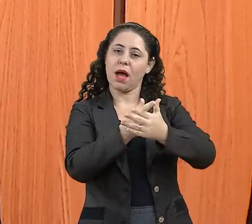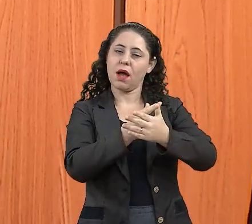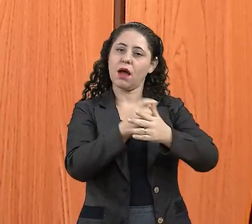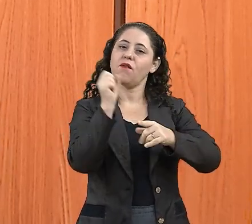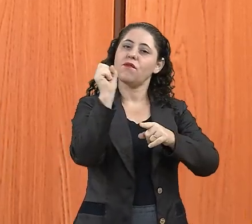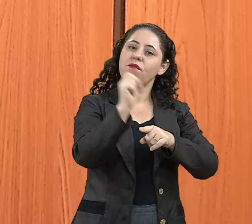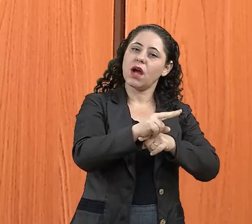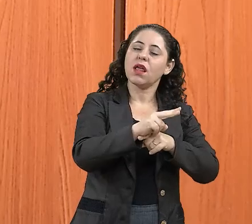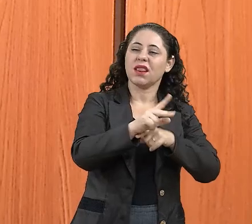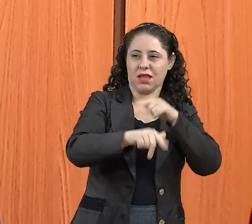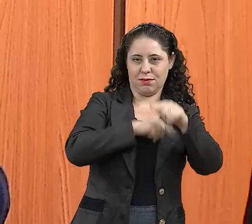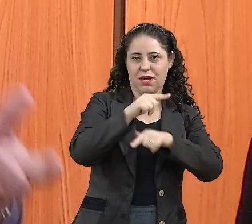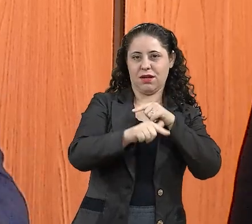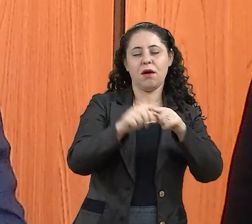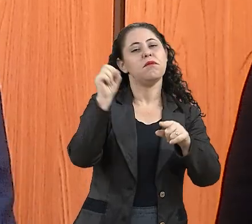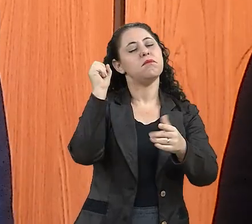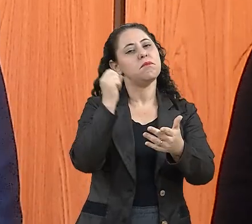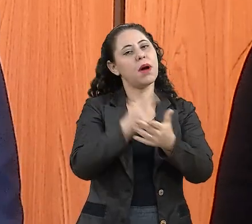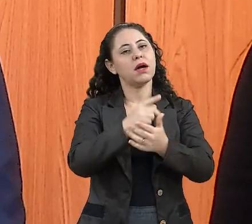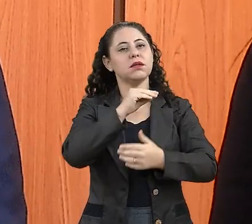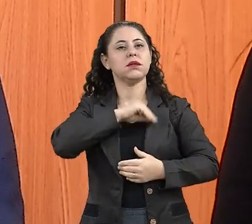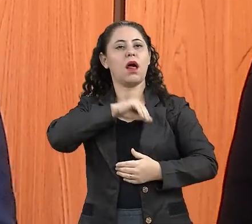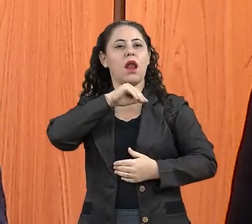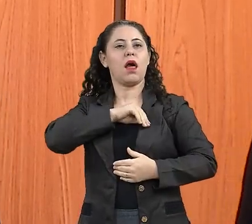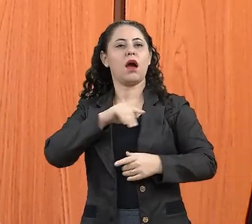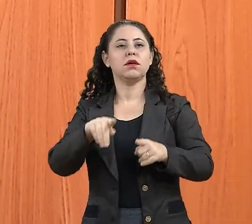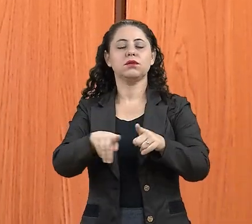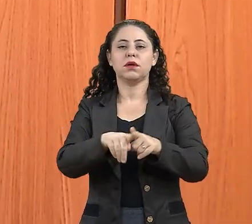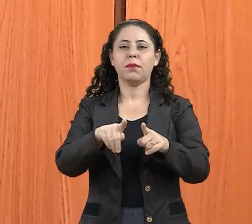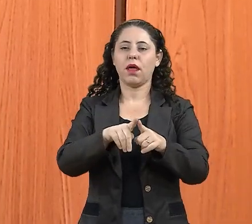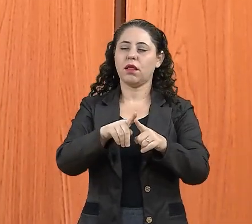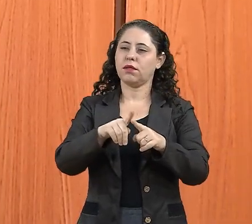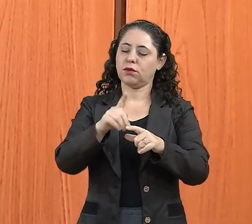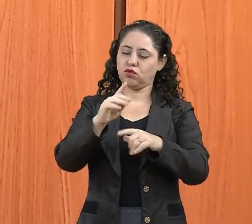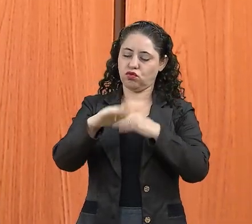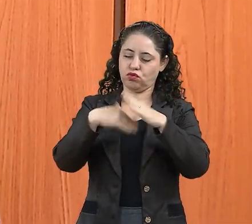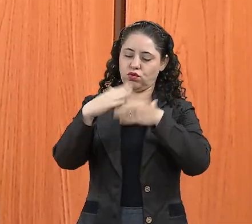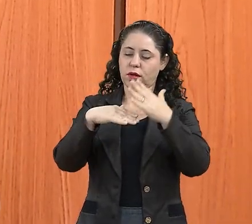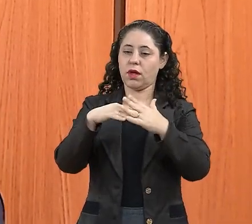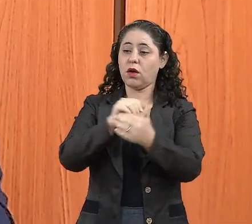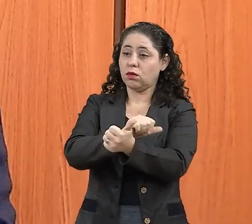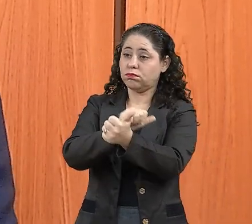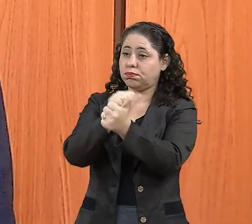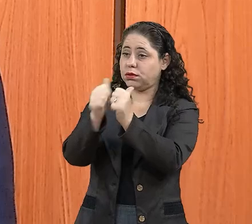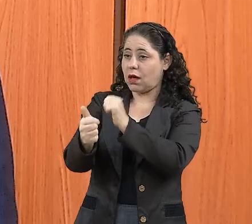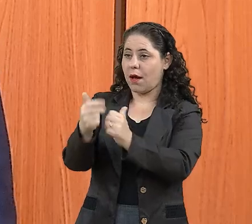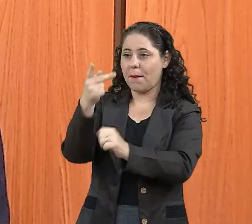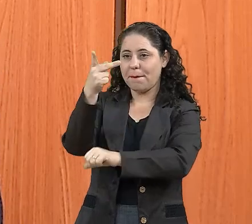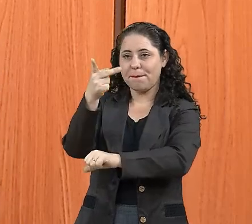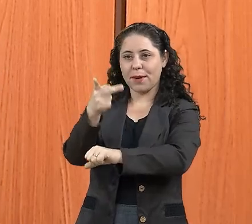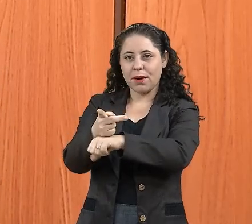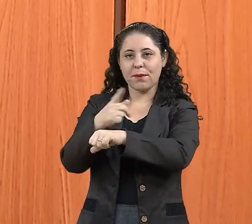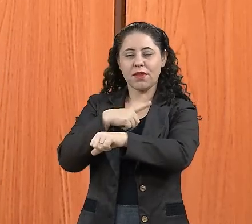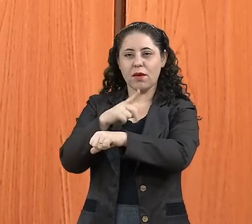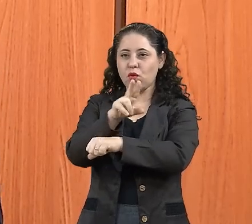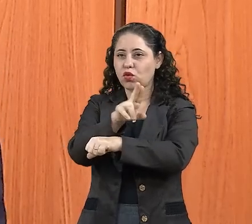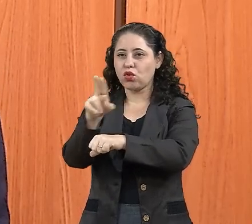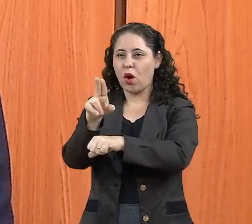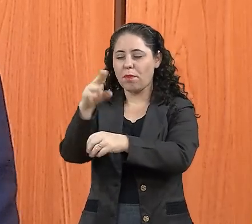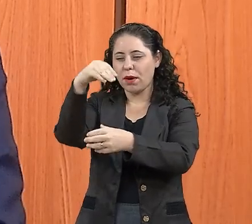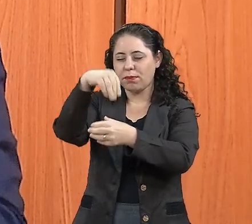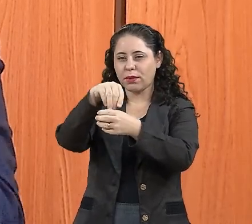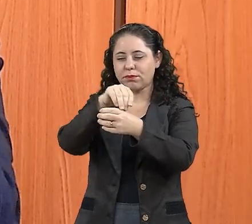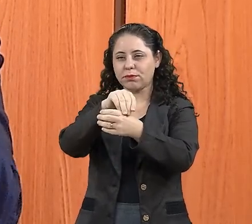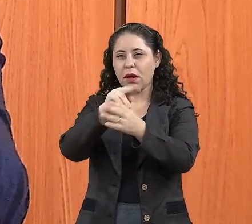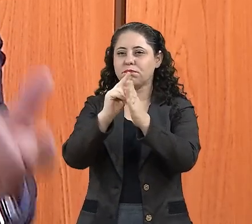certinho, que gera emprego, que gera renda. É o esportista que ganha um prêmio e leva o nome do Mato Grosso do